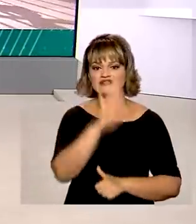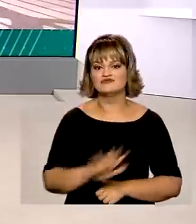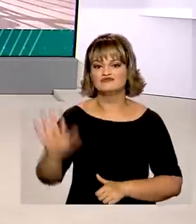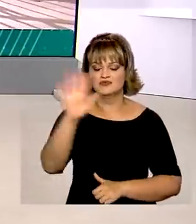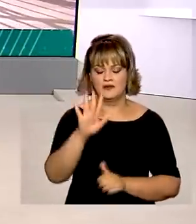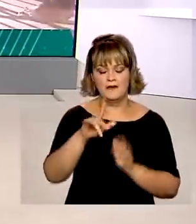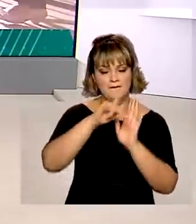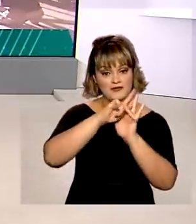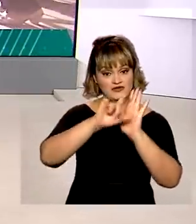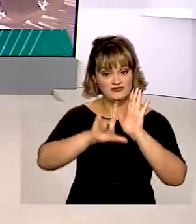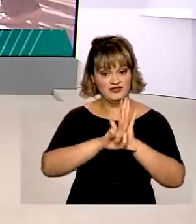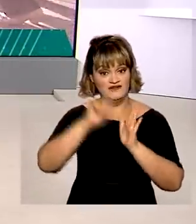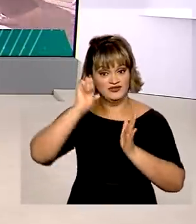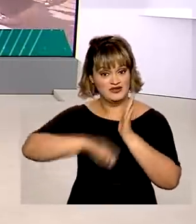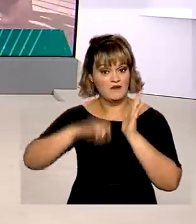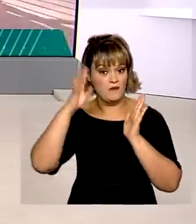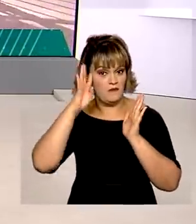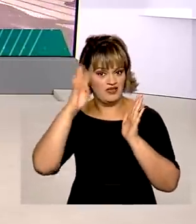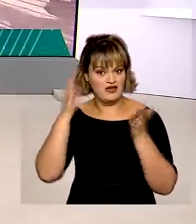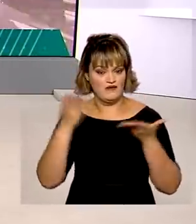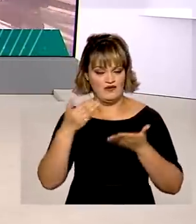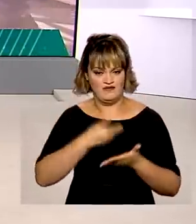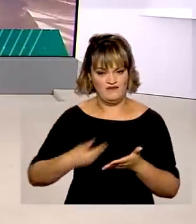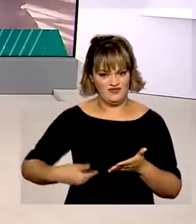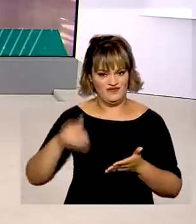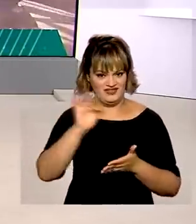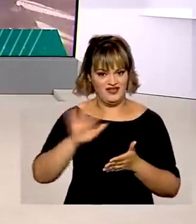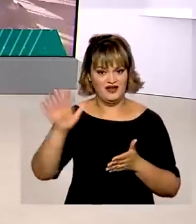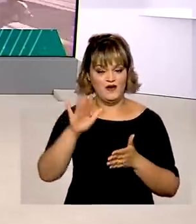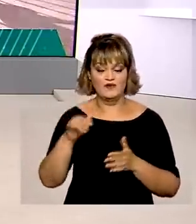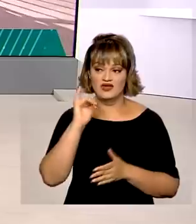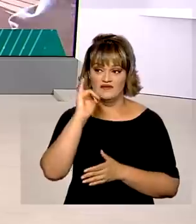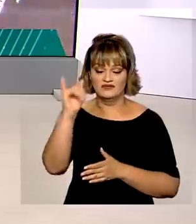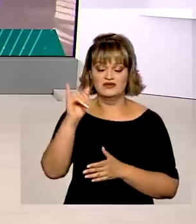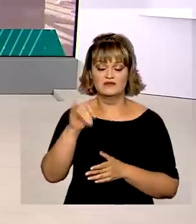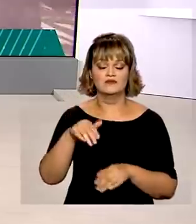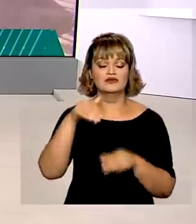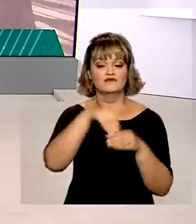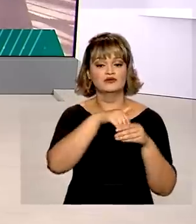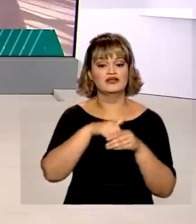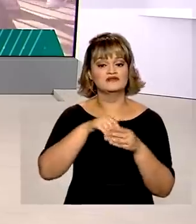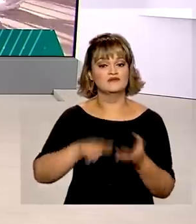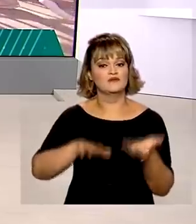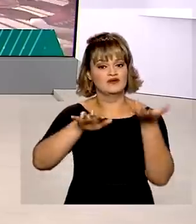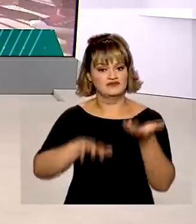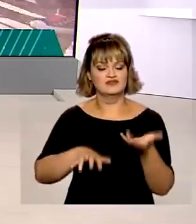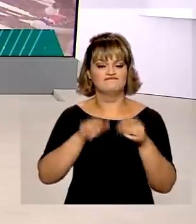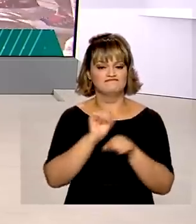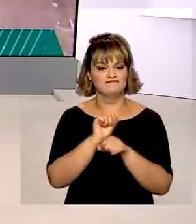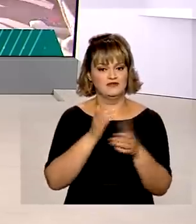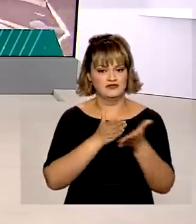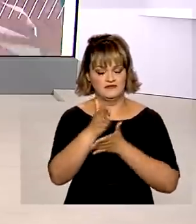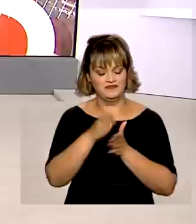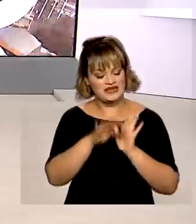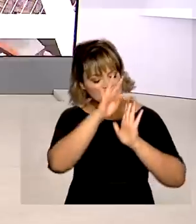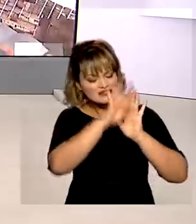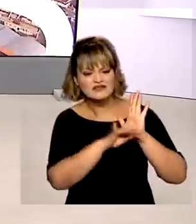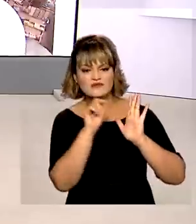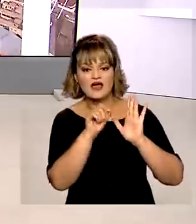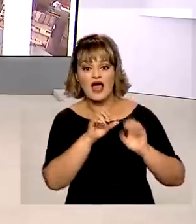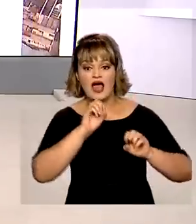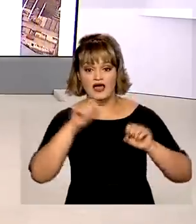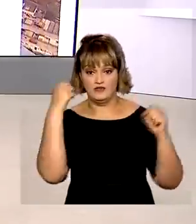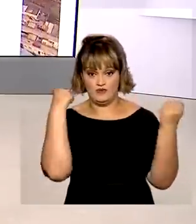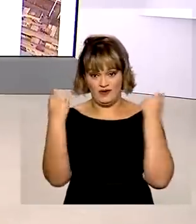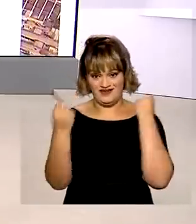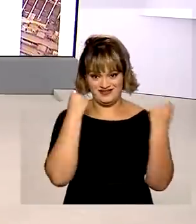projeto de lei foi assinado nesta quarta-feira pelo governo federal e encaminhado para votação no Congresso Nacional. O texto torna a educação